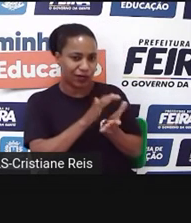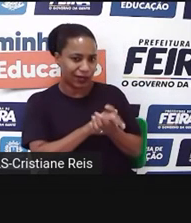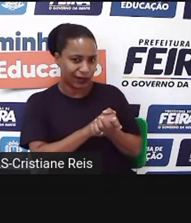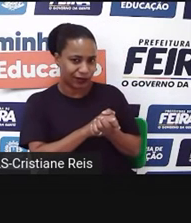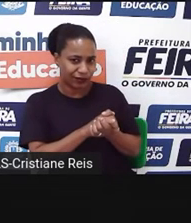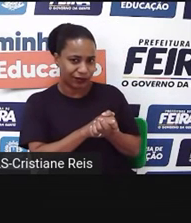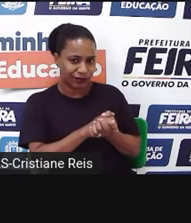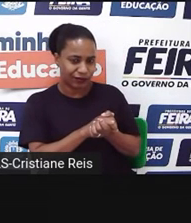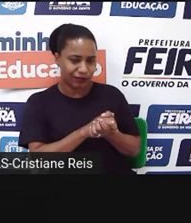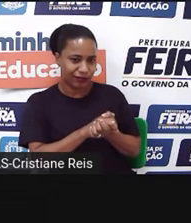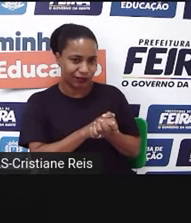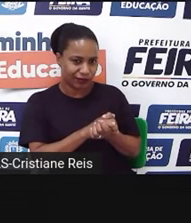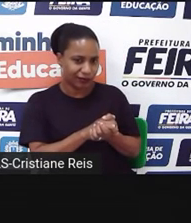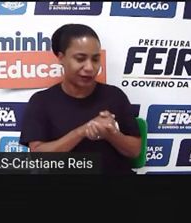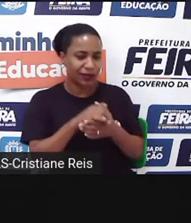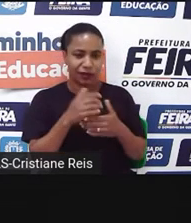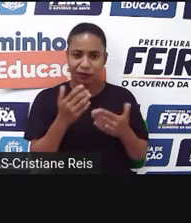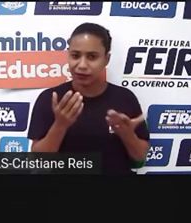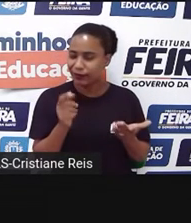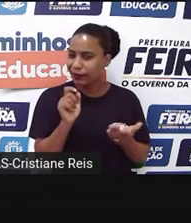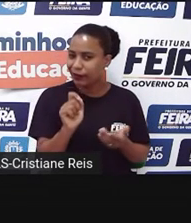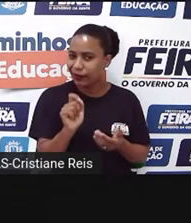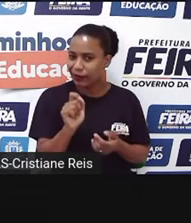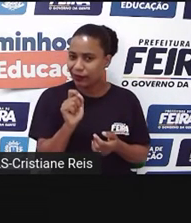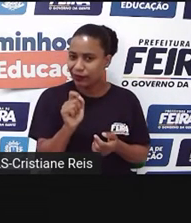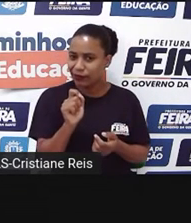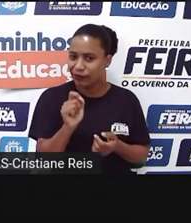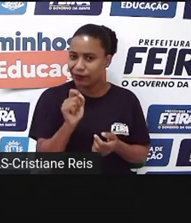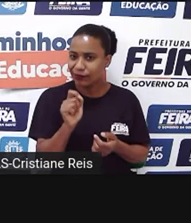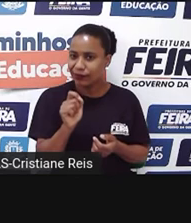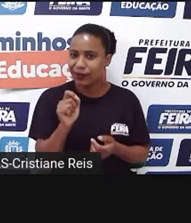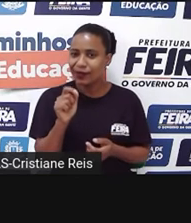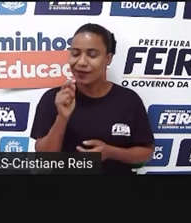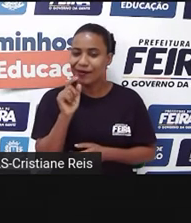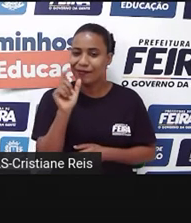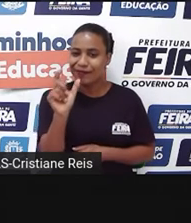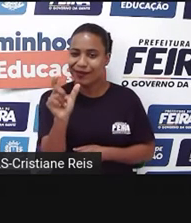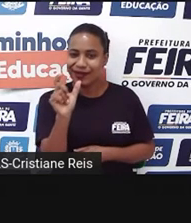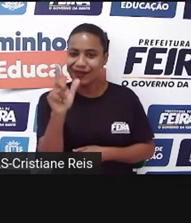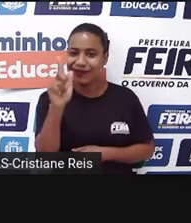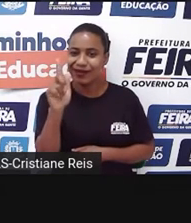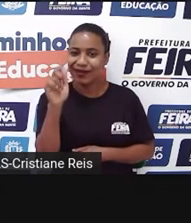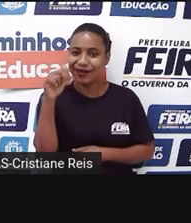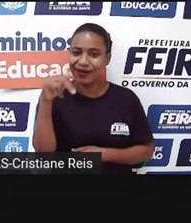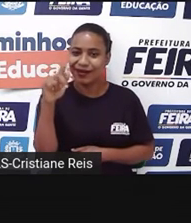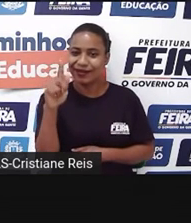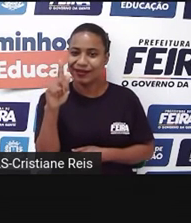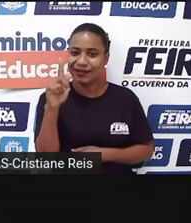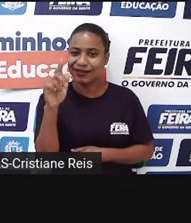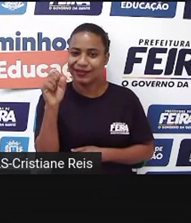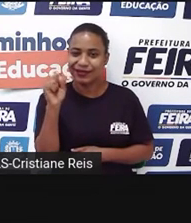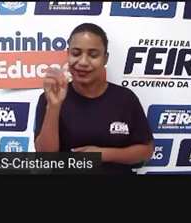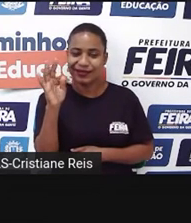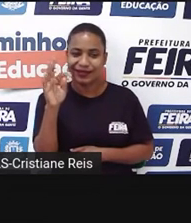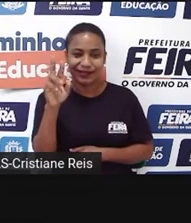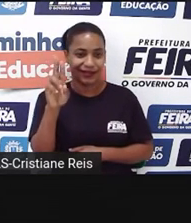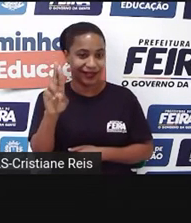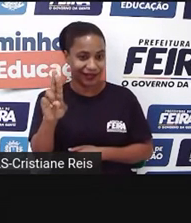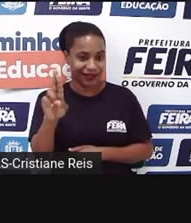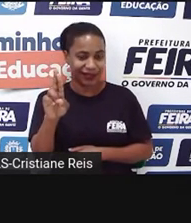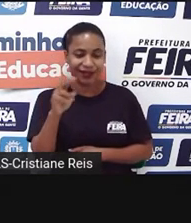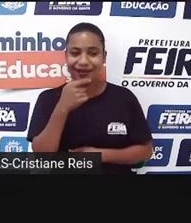rival, gangster. Olha aqui a palavra gangster, né? Que a gente não traduz, a gente utiliza essa palavra